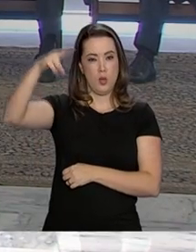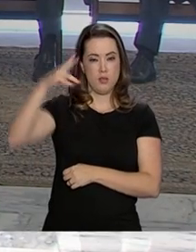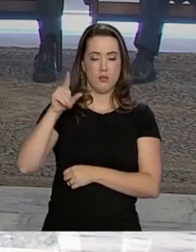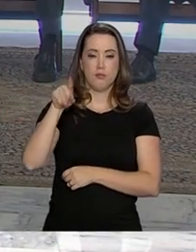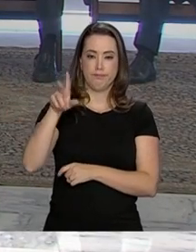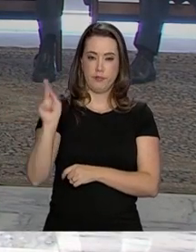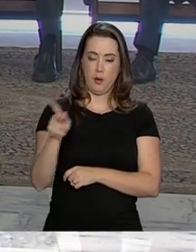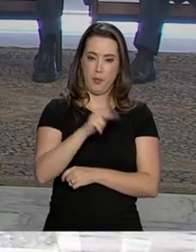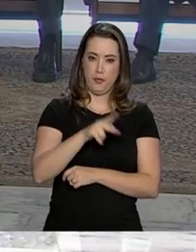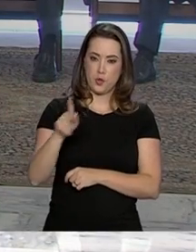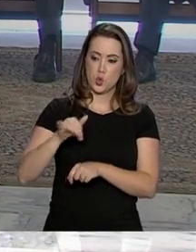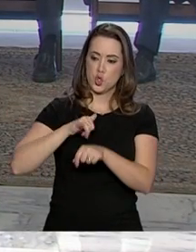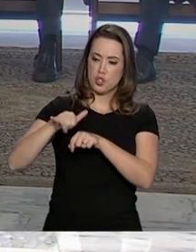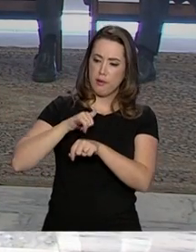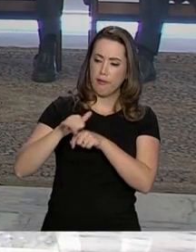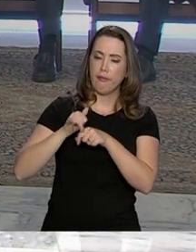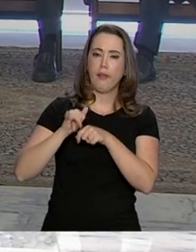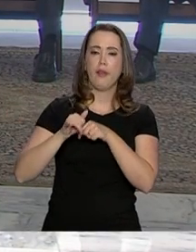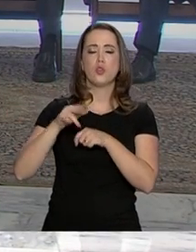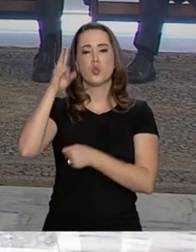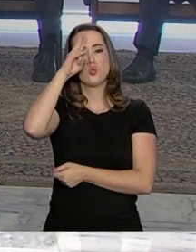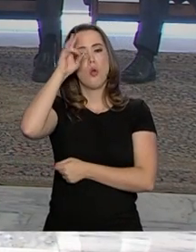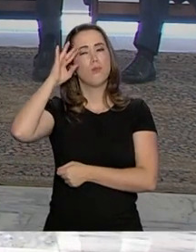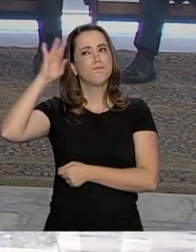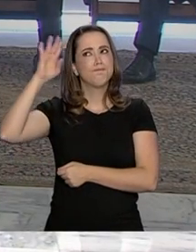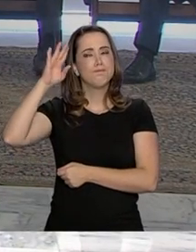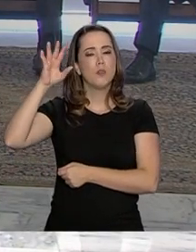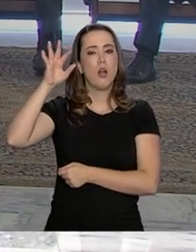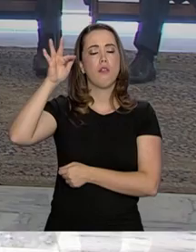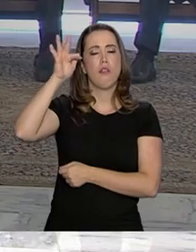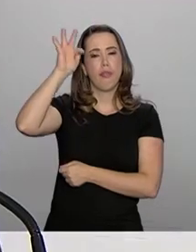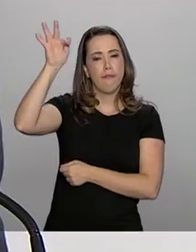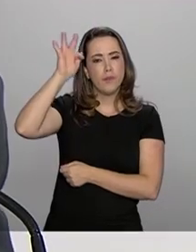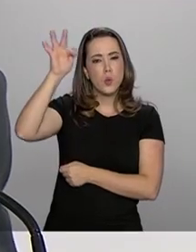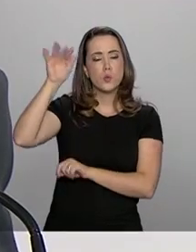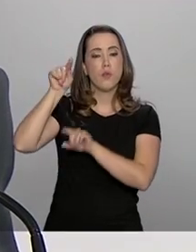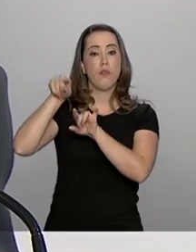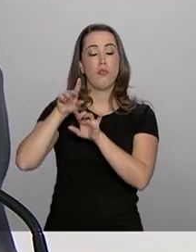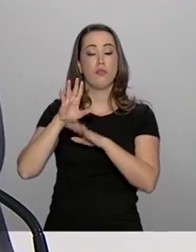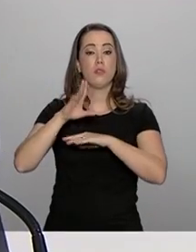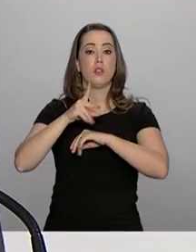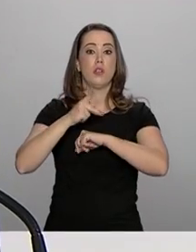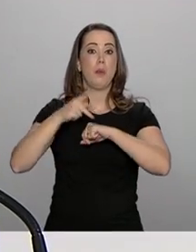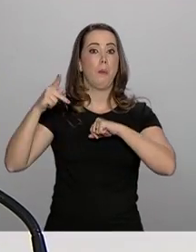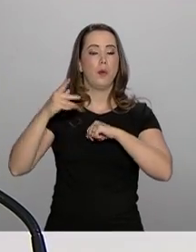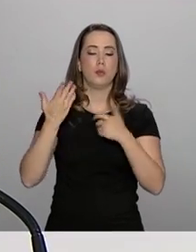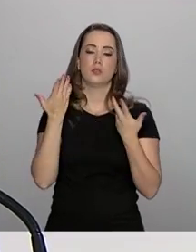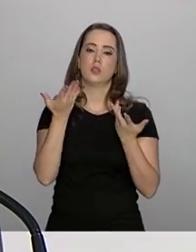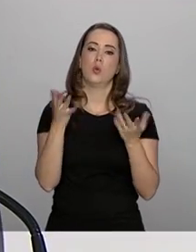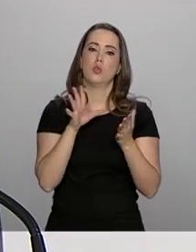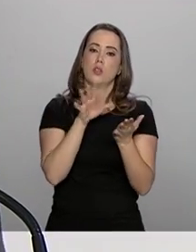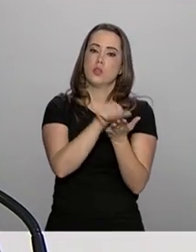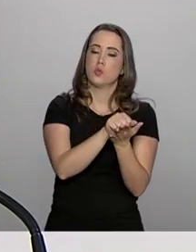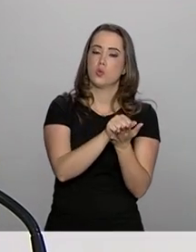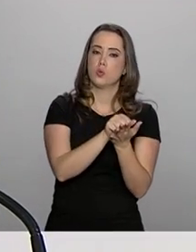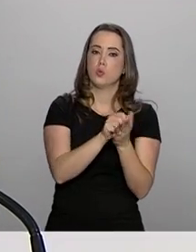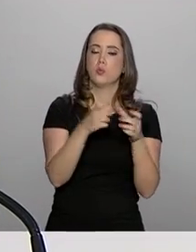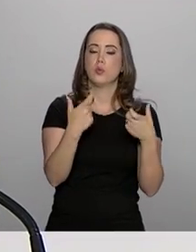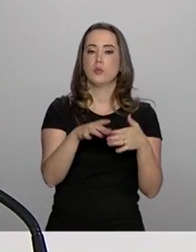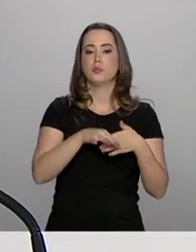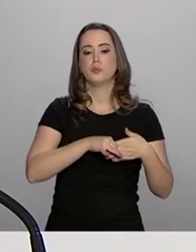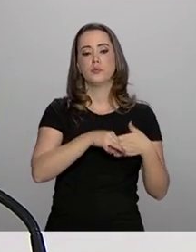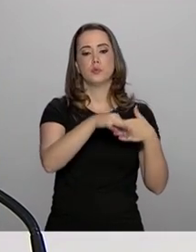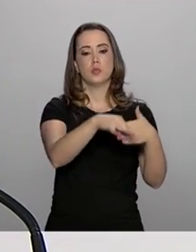Estratégia e História da Filosofia em cursos de pós-graduação. Ele assume agora o comando da Secretaria